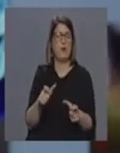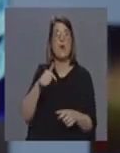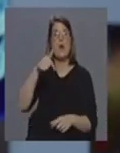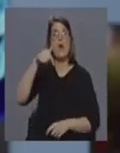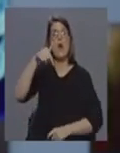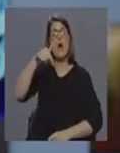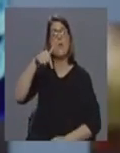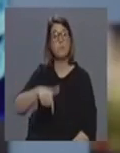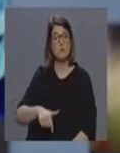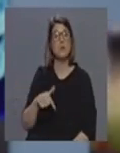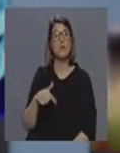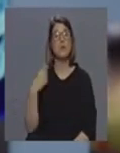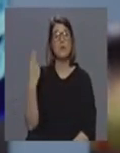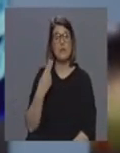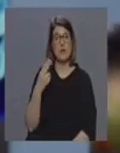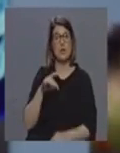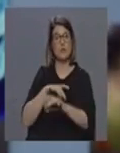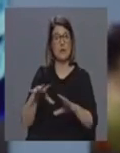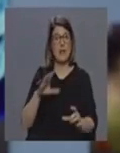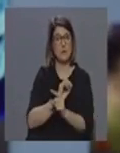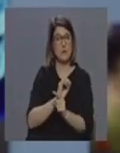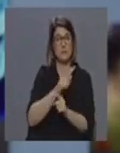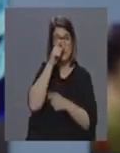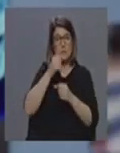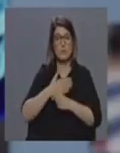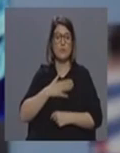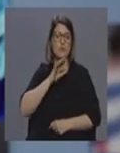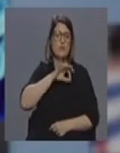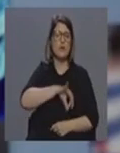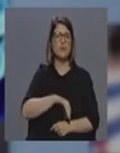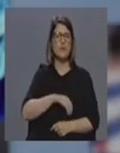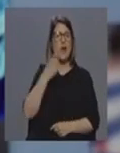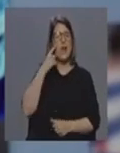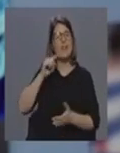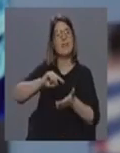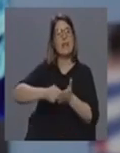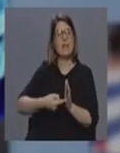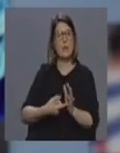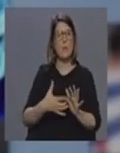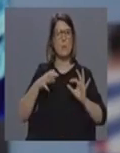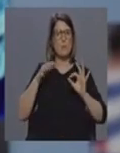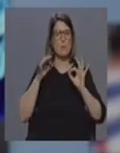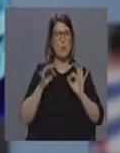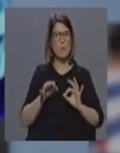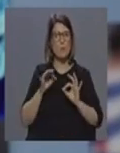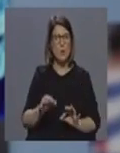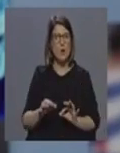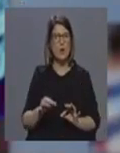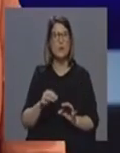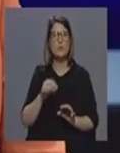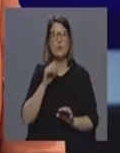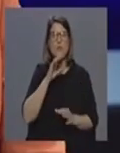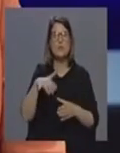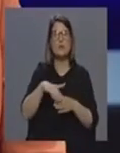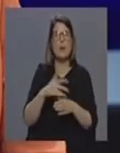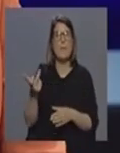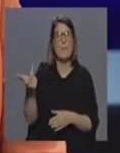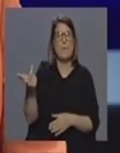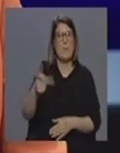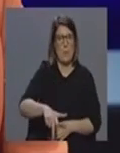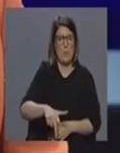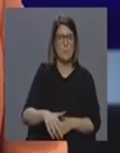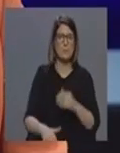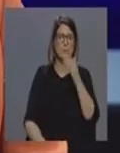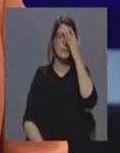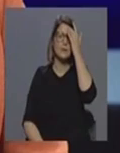termos aquela unidade hospitalar e os seus profissionais também em teste e em prontidão para dar a resposta a um possível caso agora